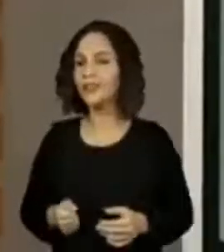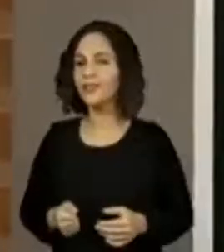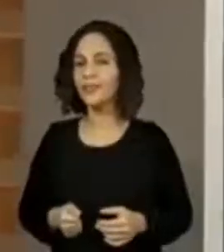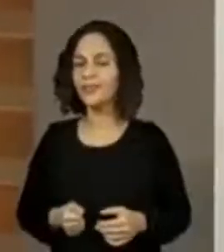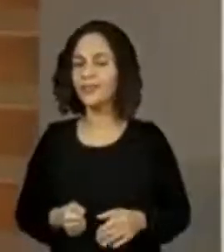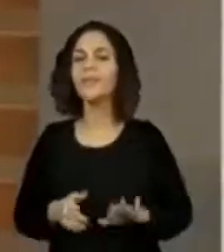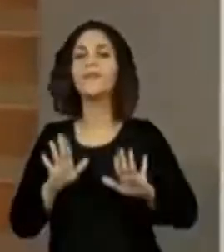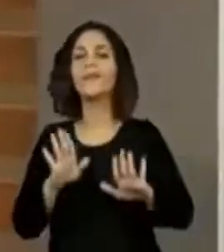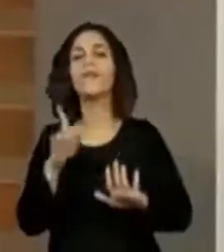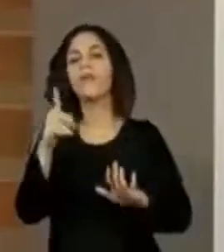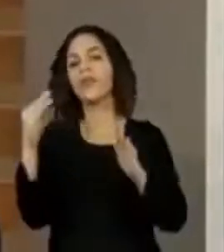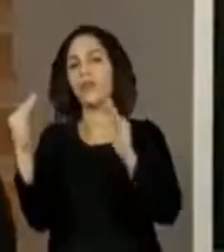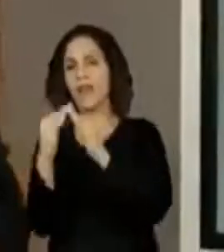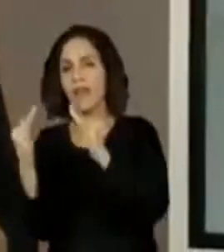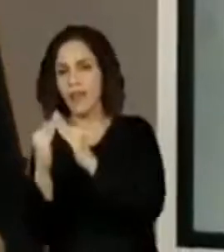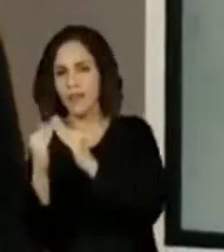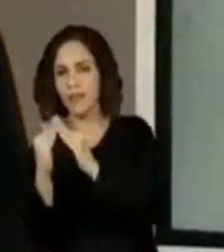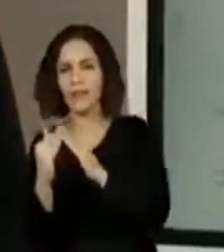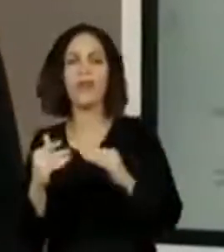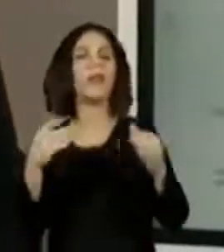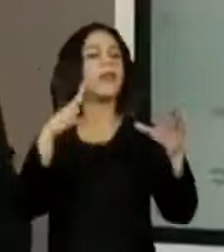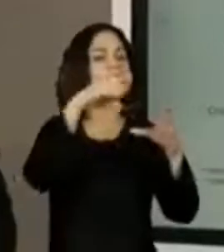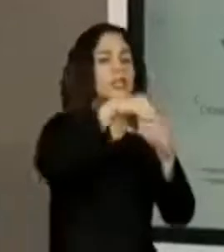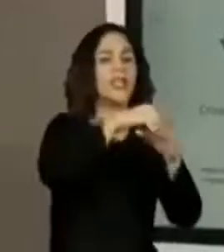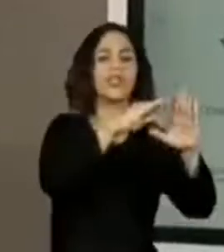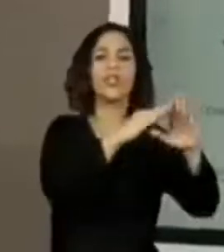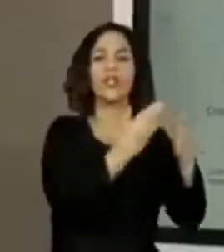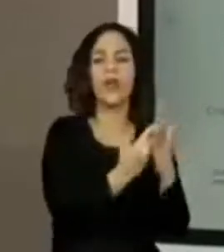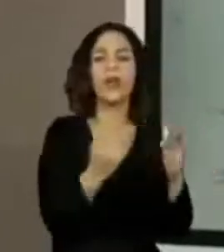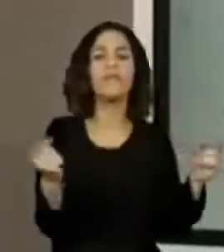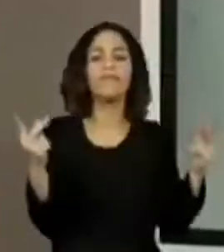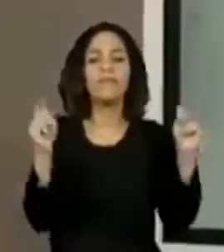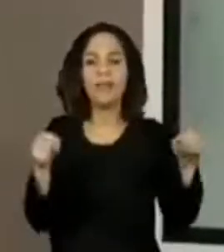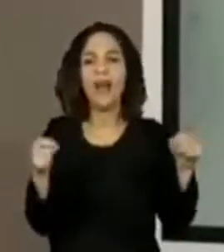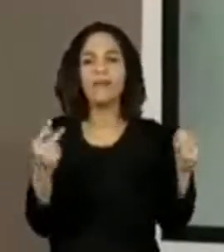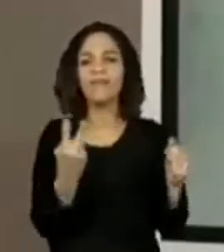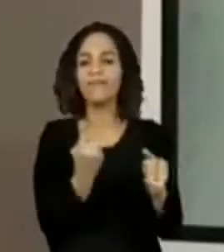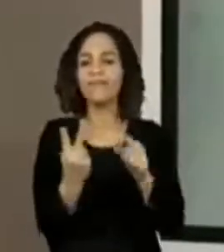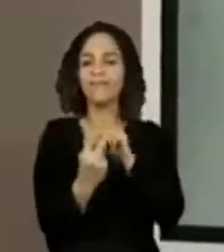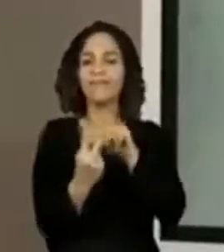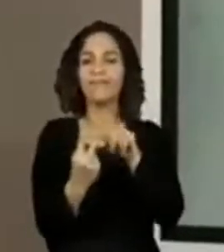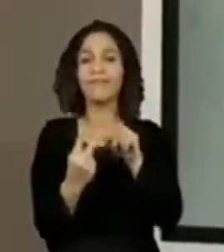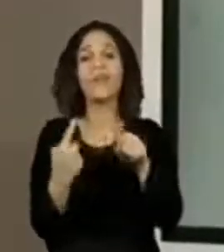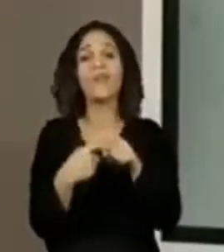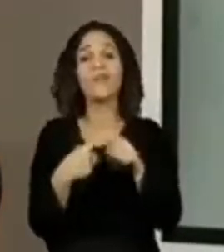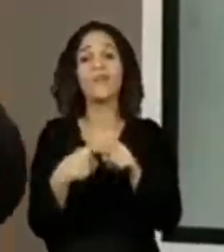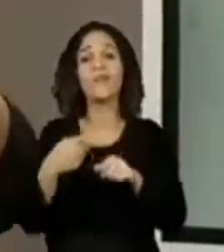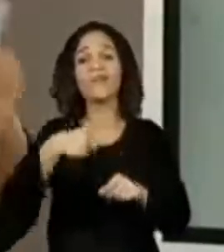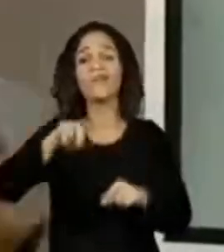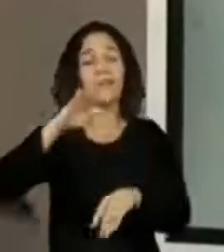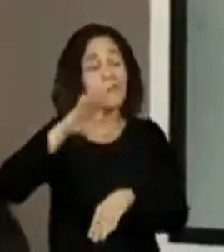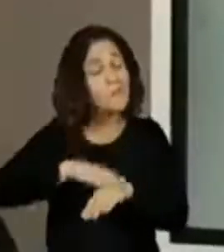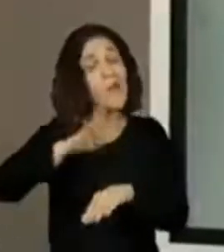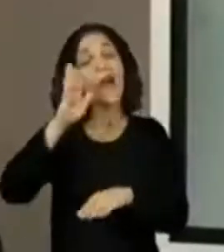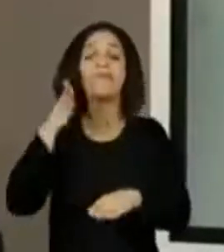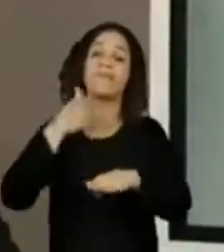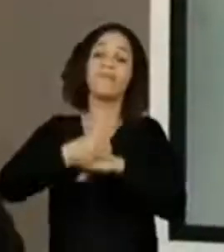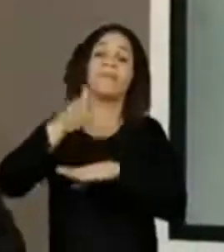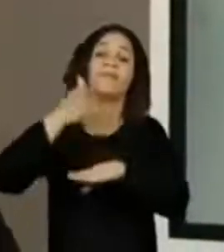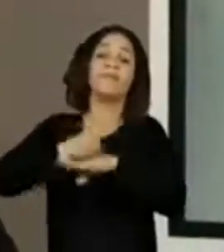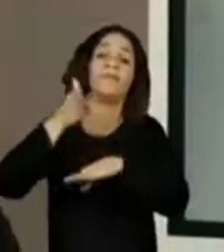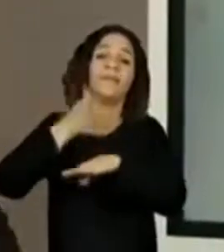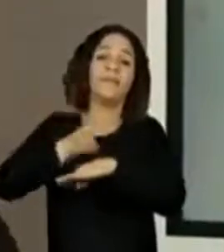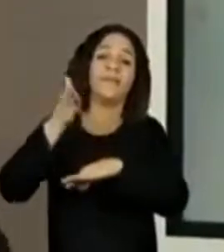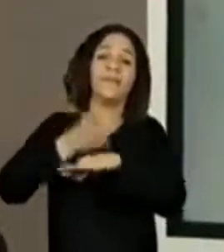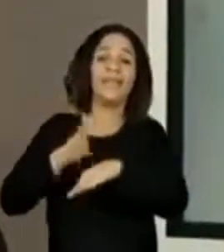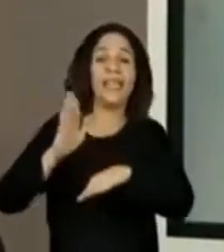você faz em casa e na escola? Que são os dois lugares de vivência que a gente mais passa